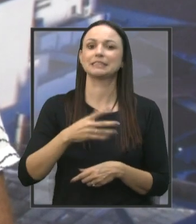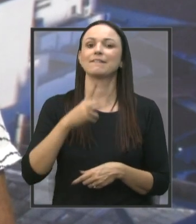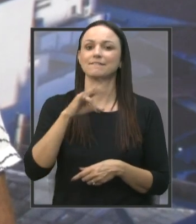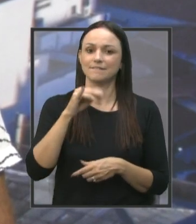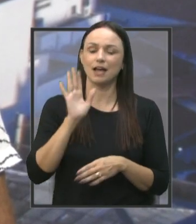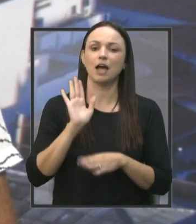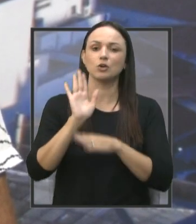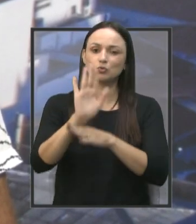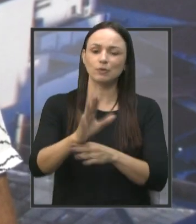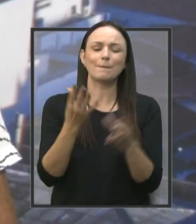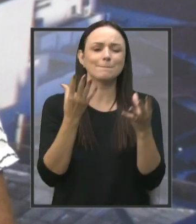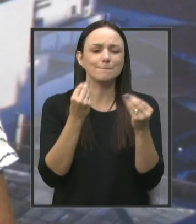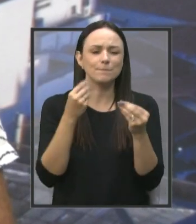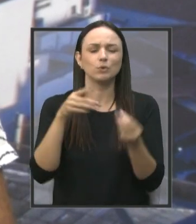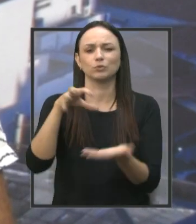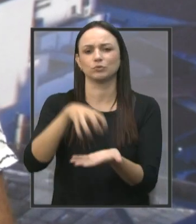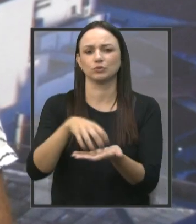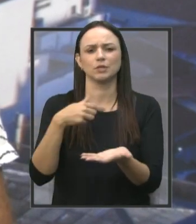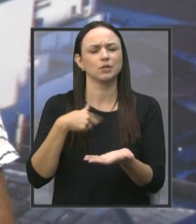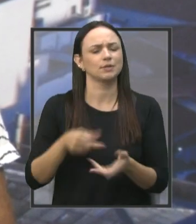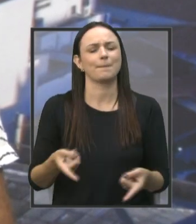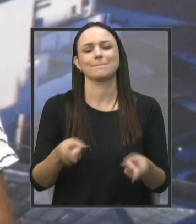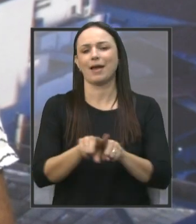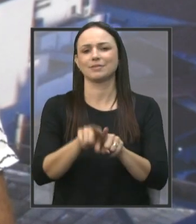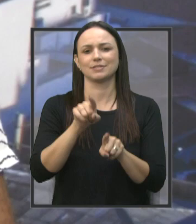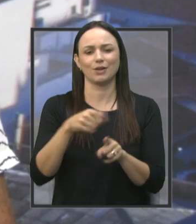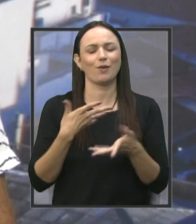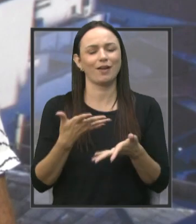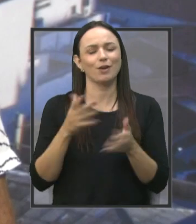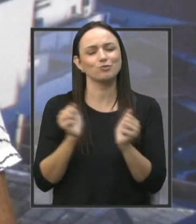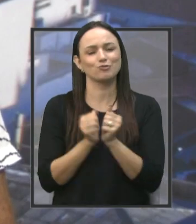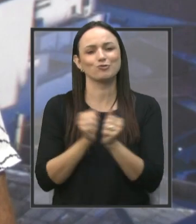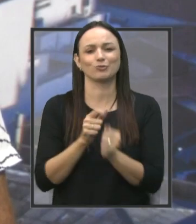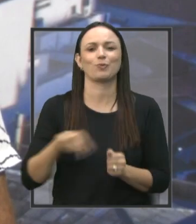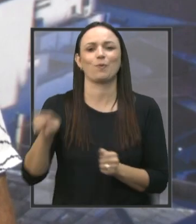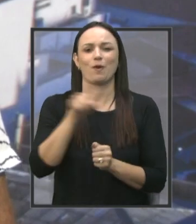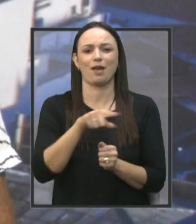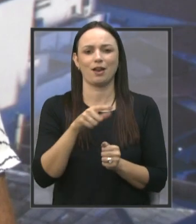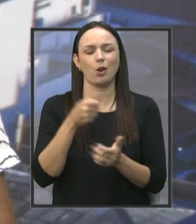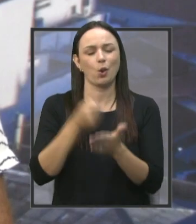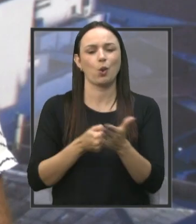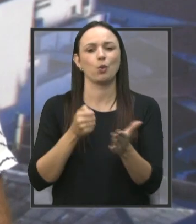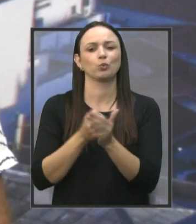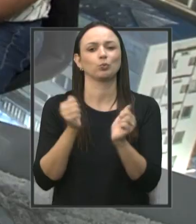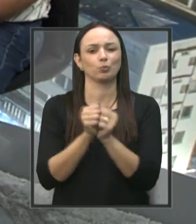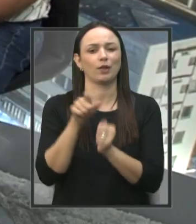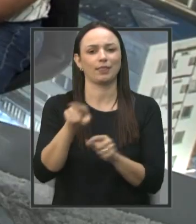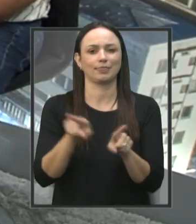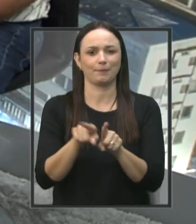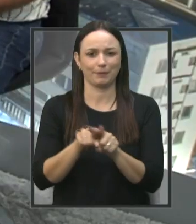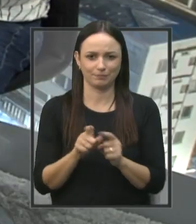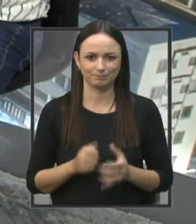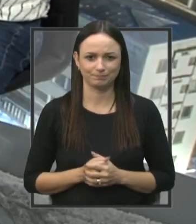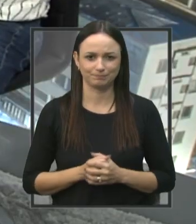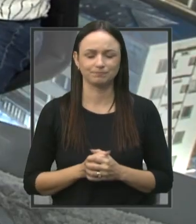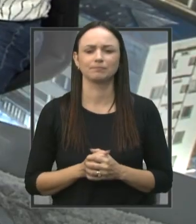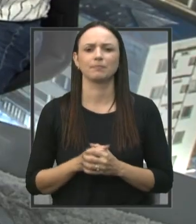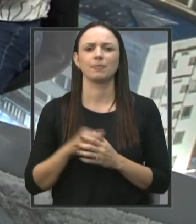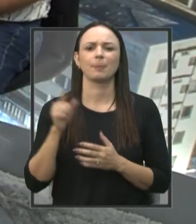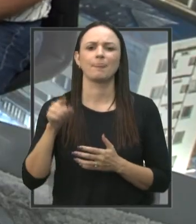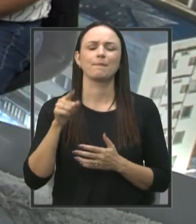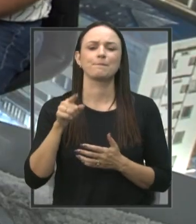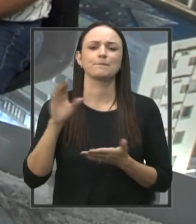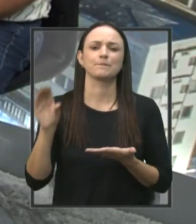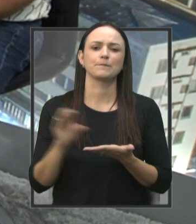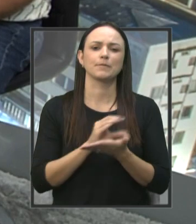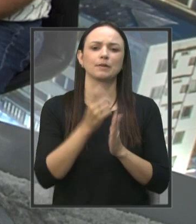hora e vai ajudar muito as entidades, e eu sou sempre um parceiro e quero estar sempre junto com eles, para poder lutar por eles também. Para finalizar as emendas do